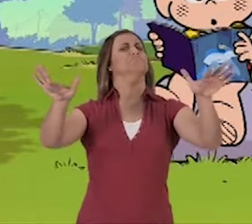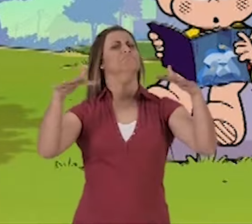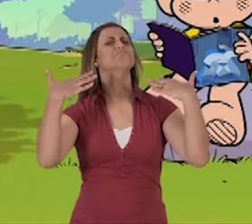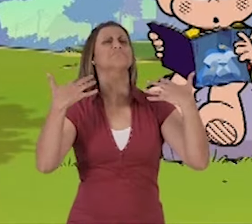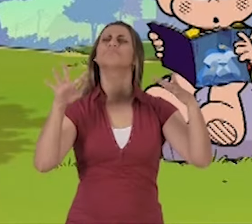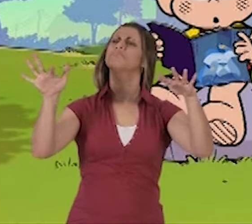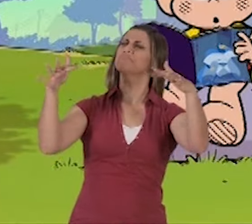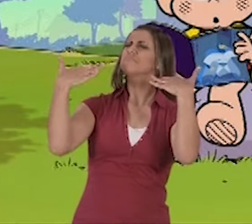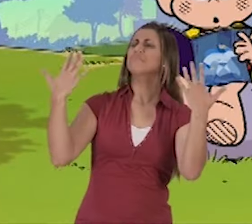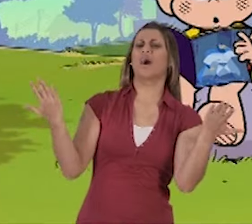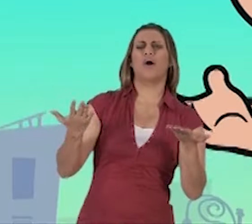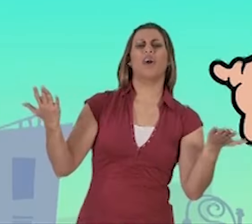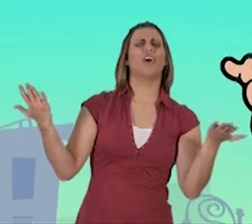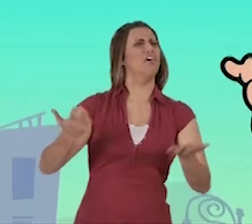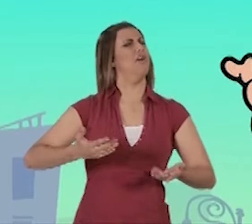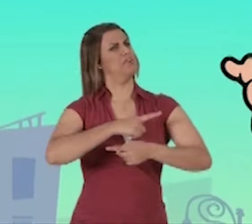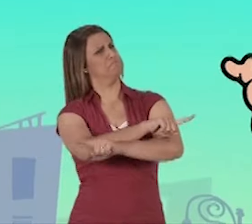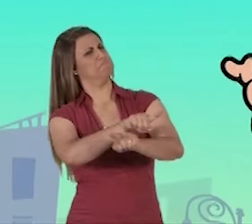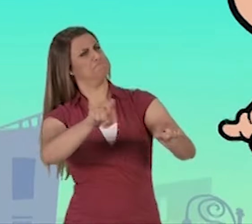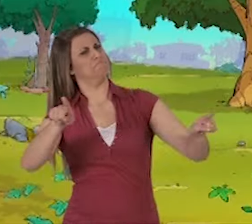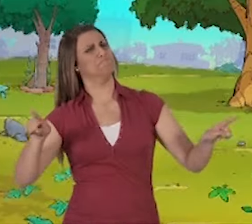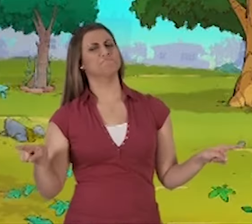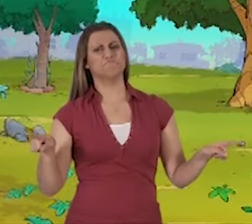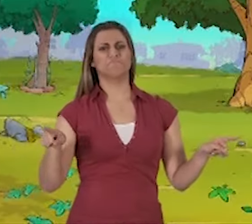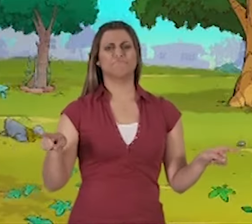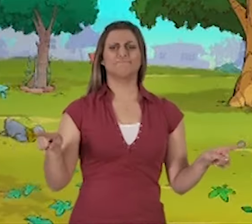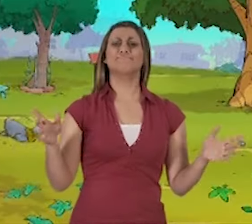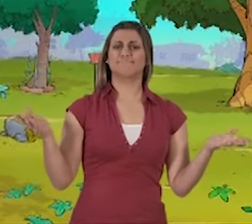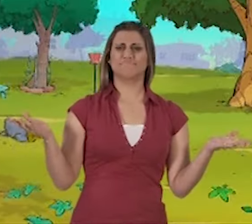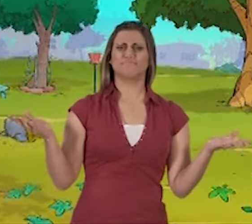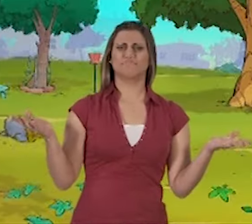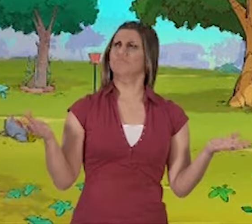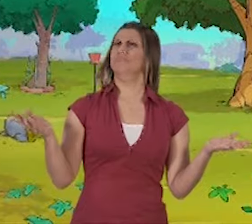Atenção, muita atenção! Senhoras e senhores!